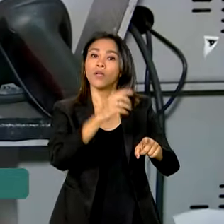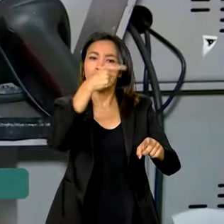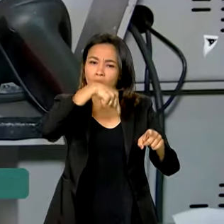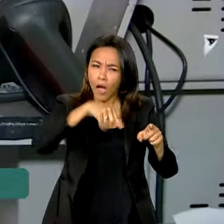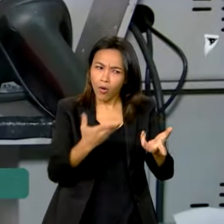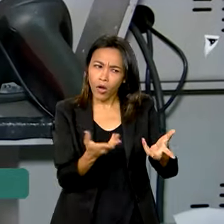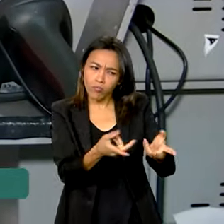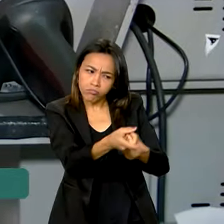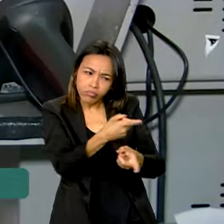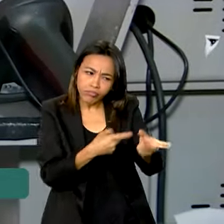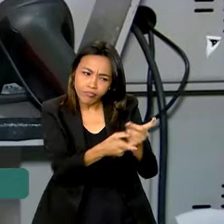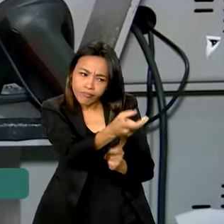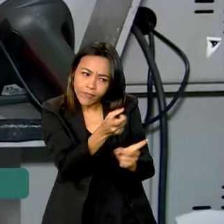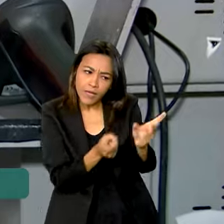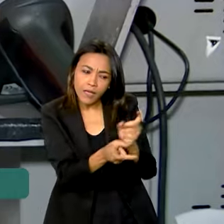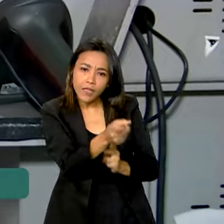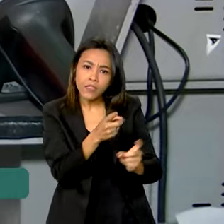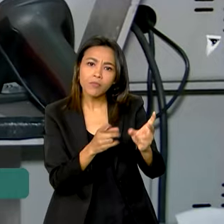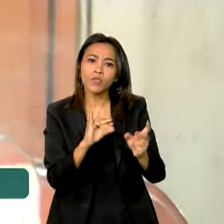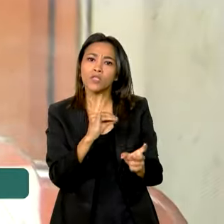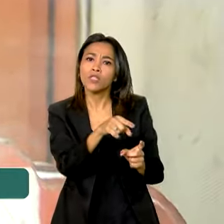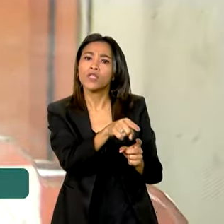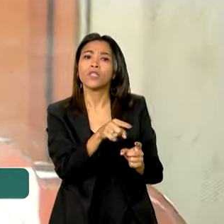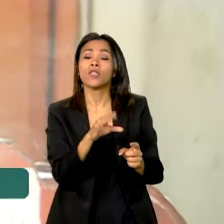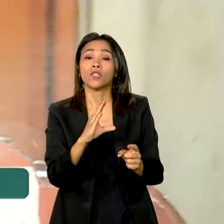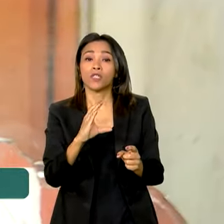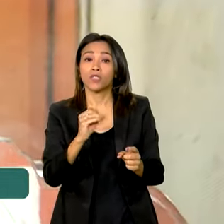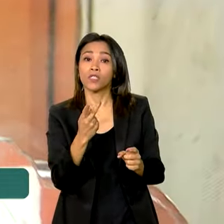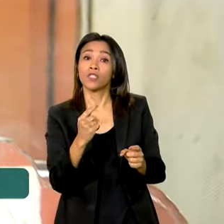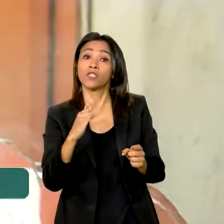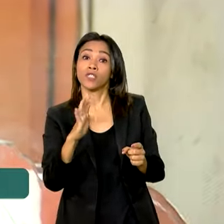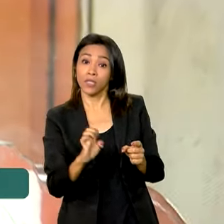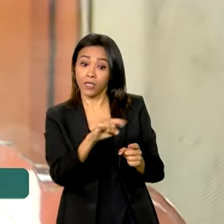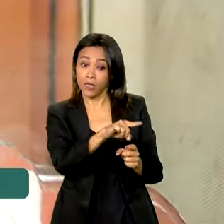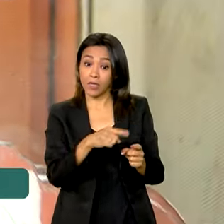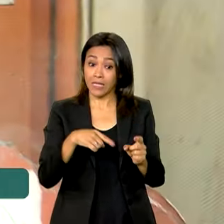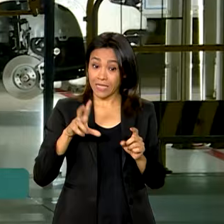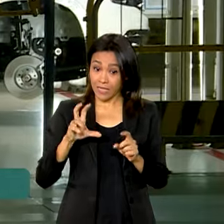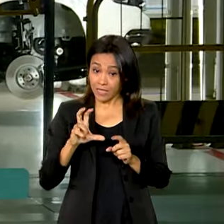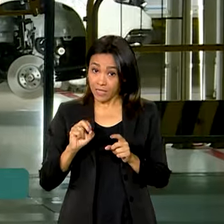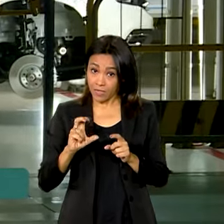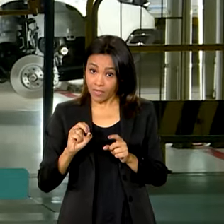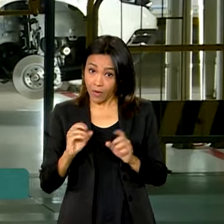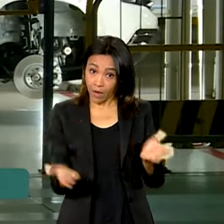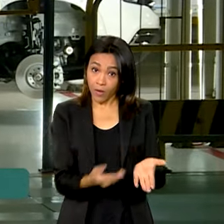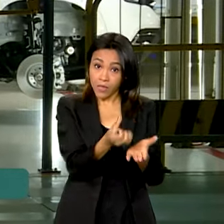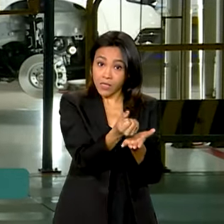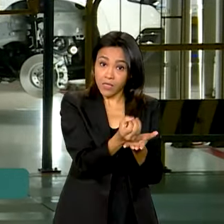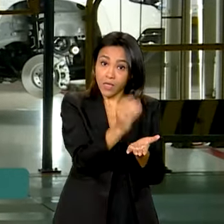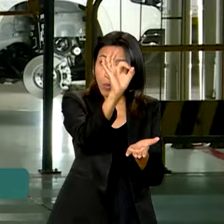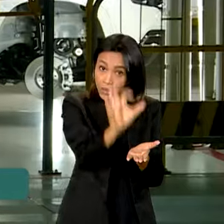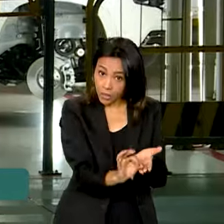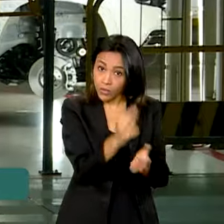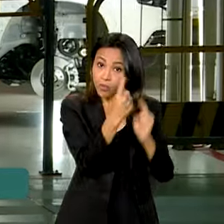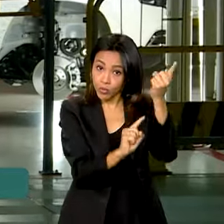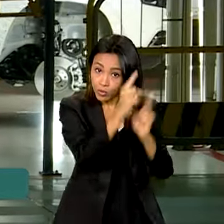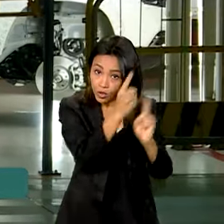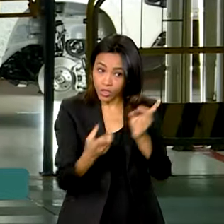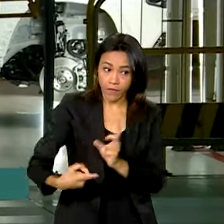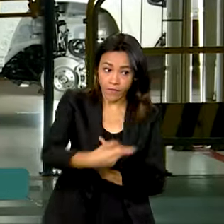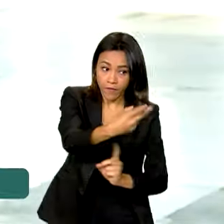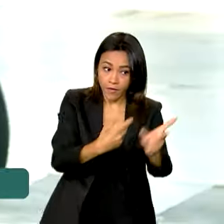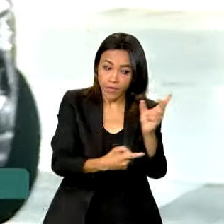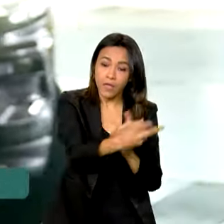chileno, com redução de índice de conteúdo regional de 60% para 50%. Além de se aproximar de acordos